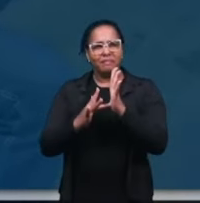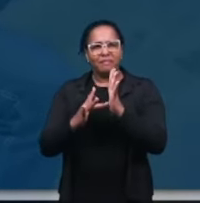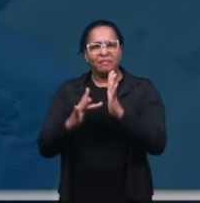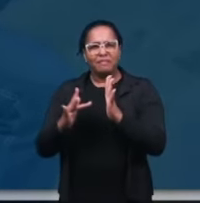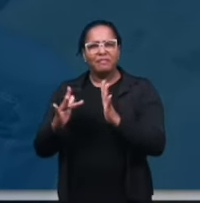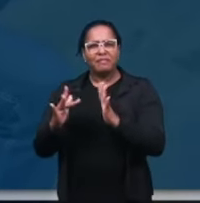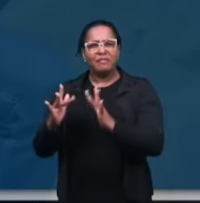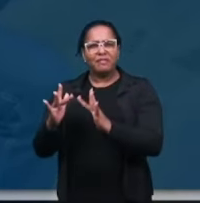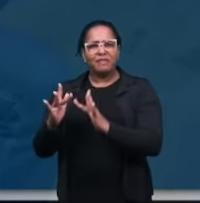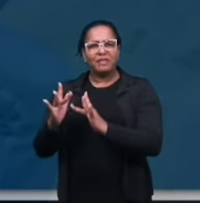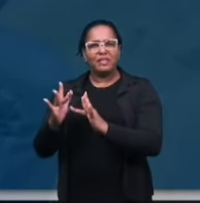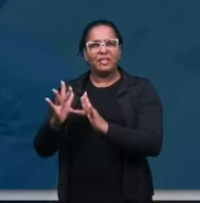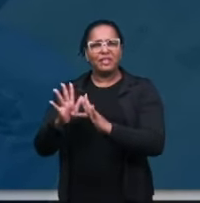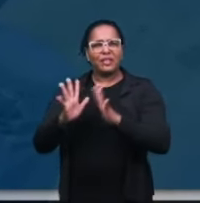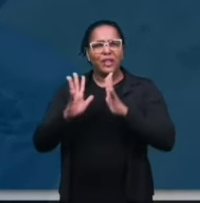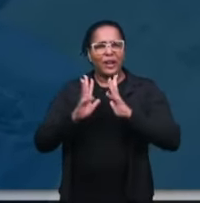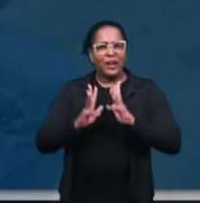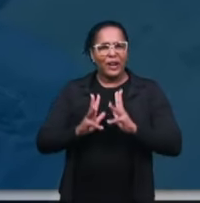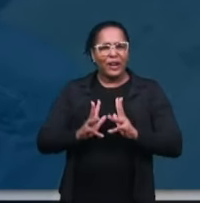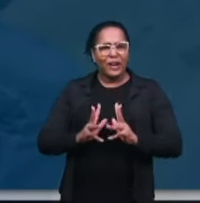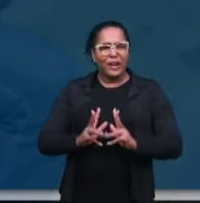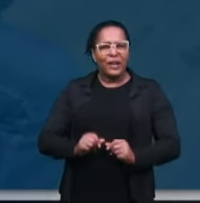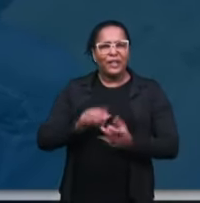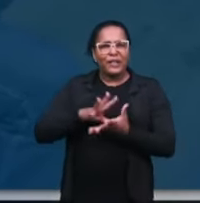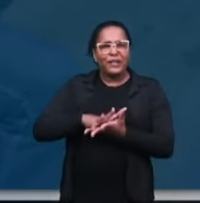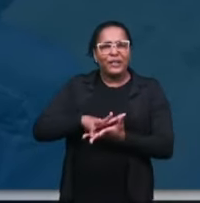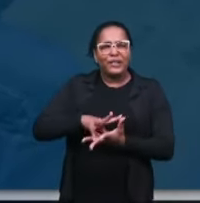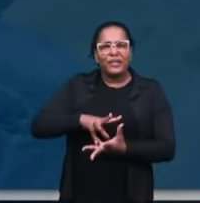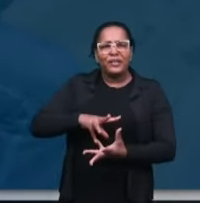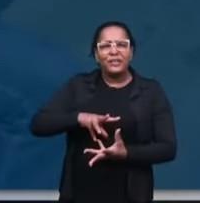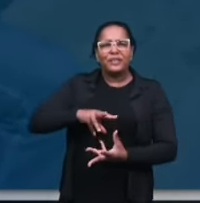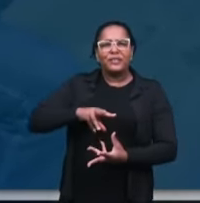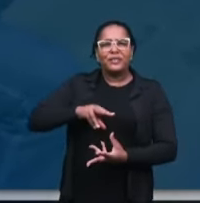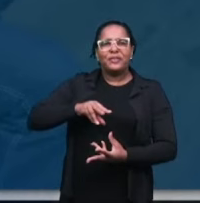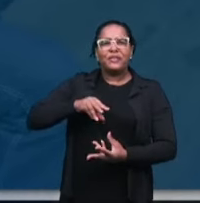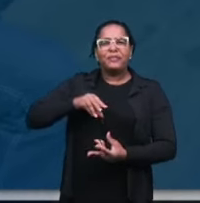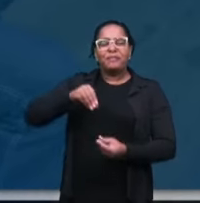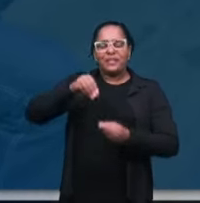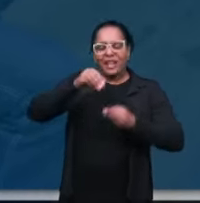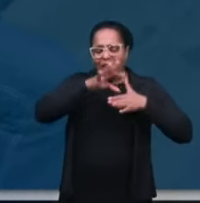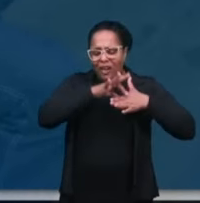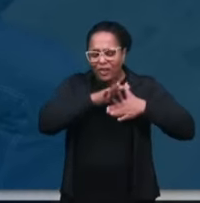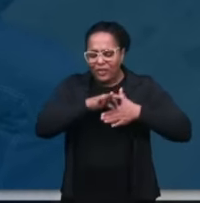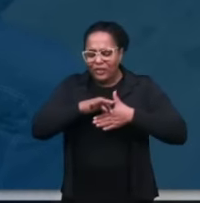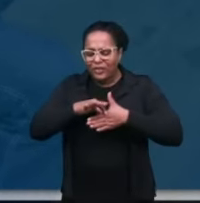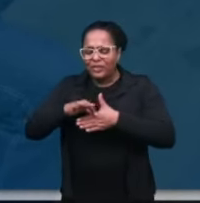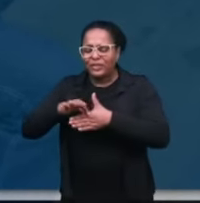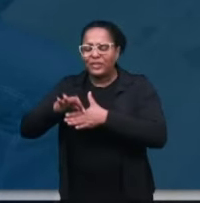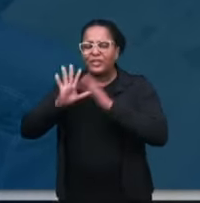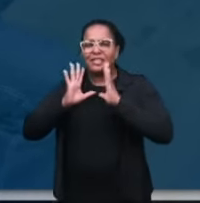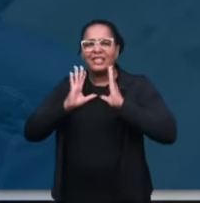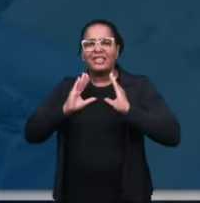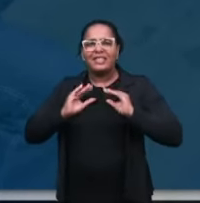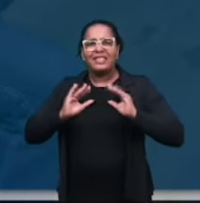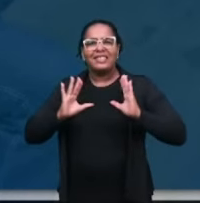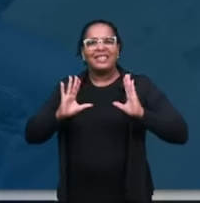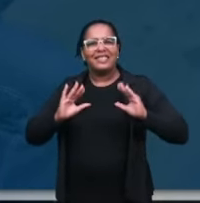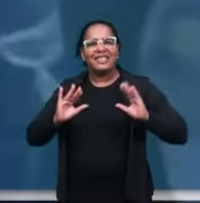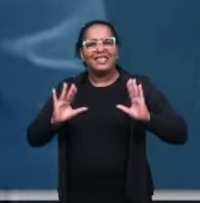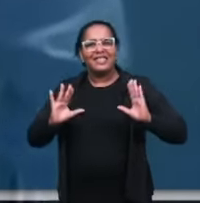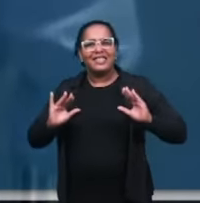alma Às águas tranquilas E pelos